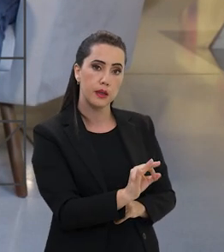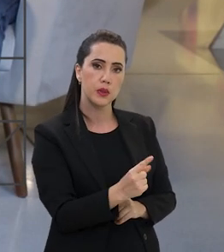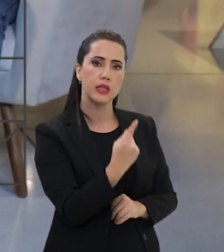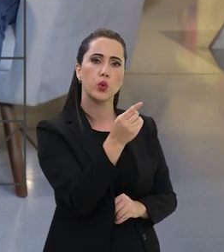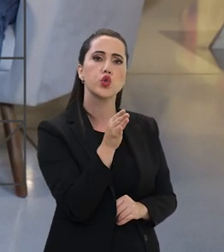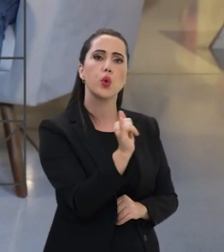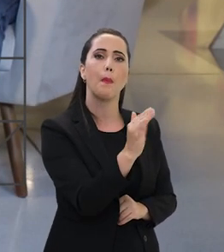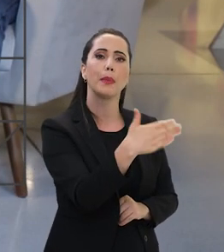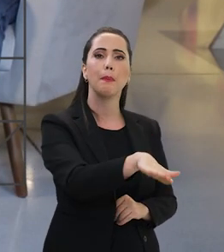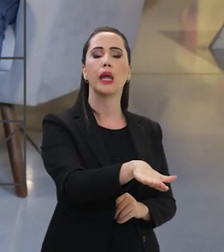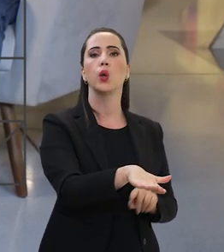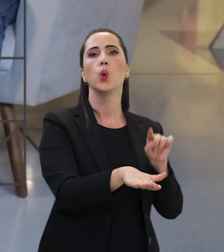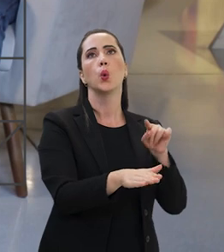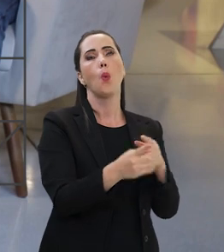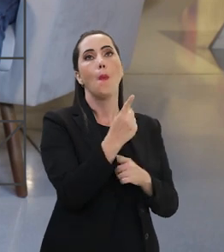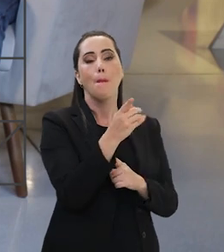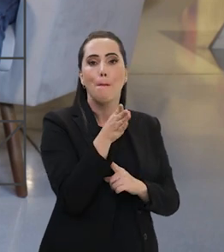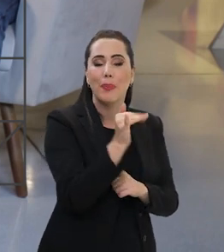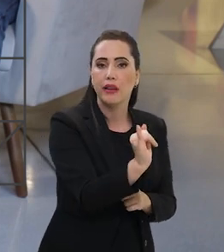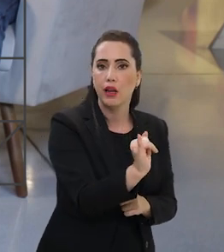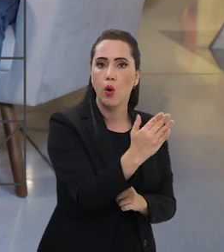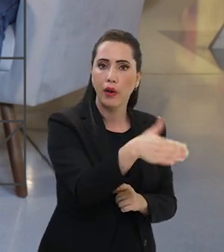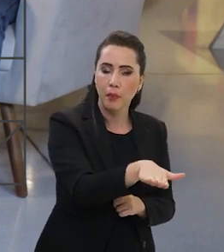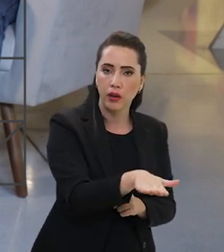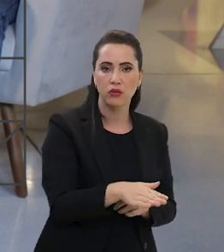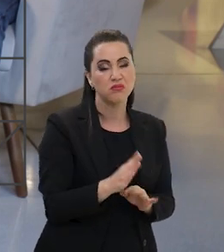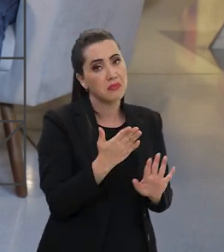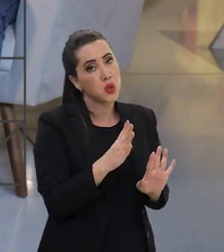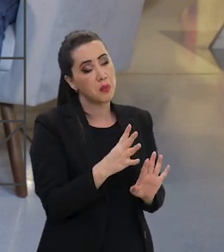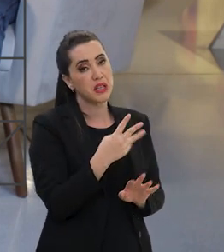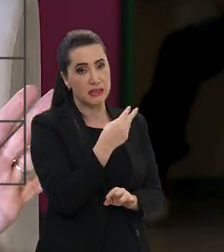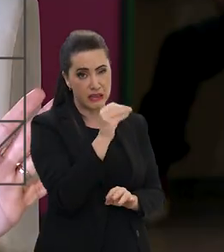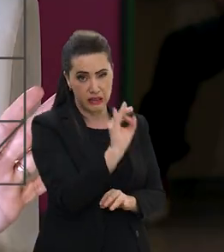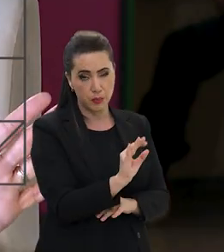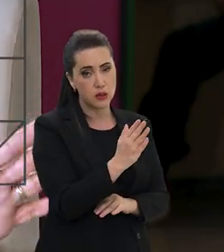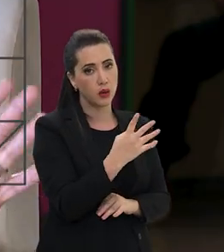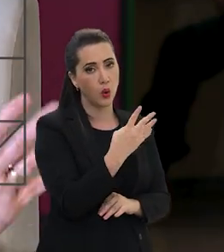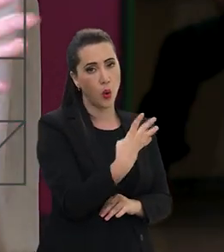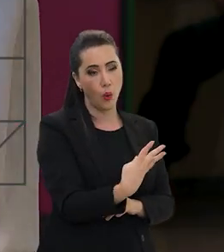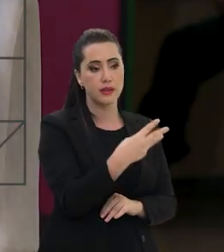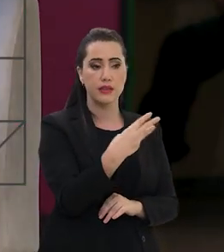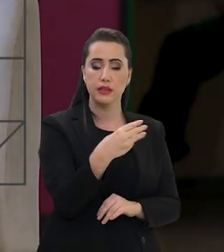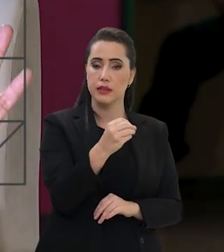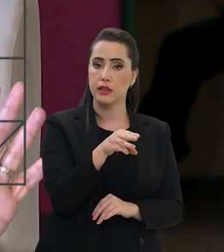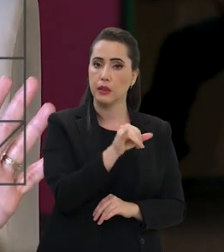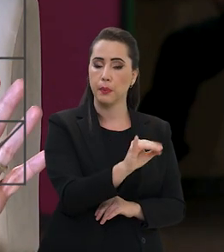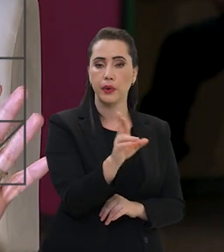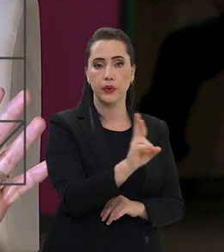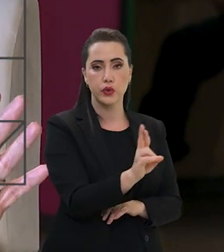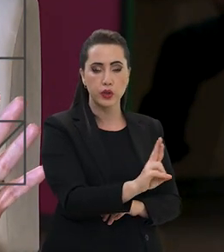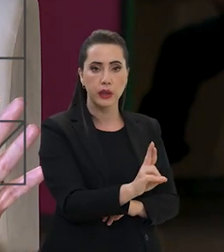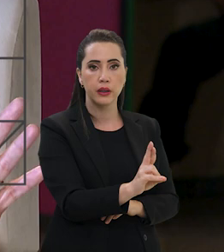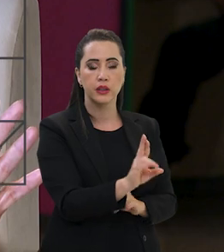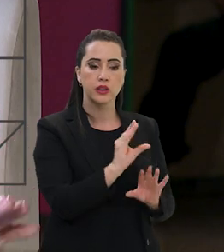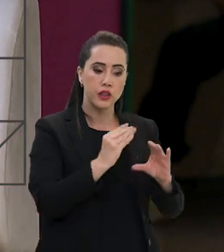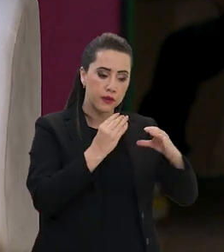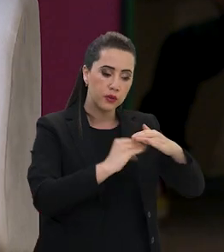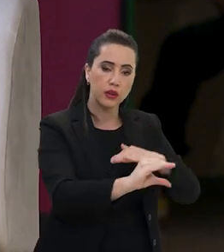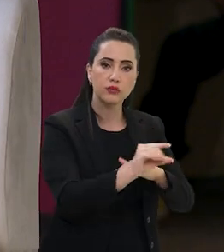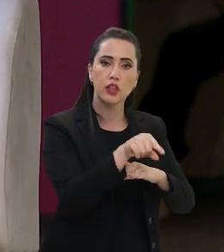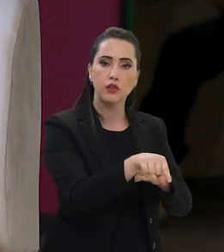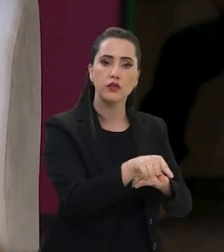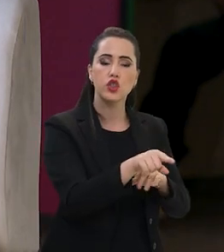Então, assim, se 30% de um bilhão e meio, você vai ter ali, sei lá, 400 milhões, 450 milhões, pelo menos,